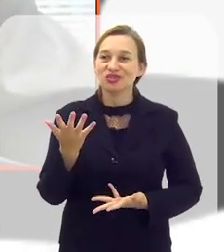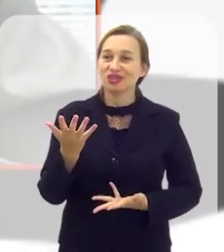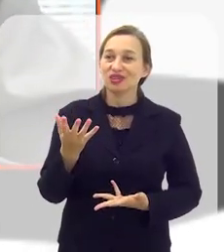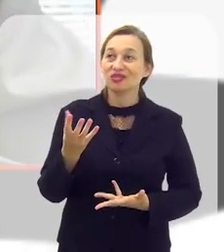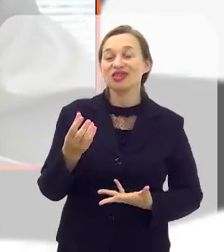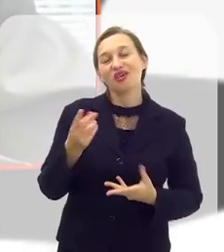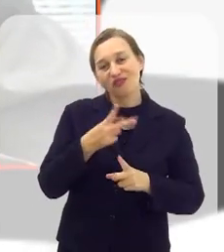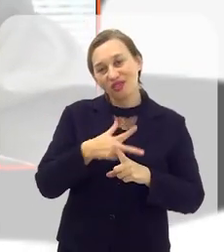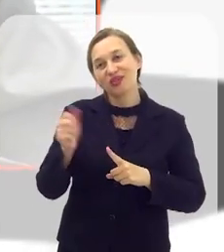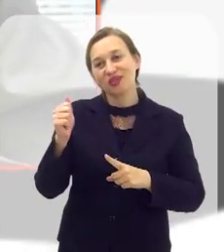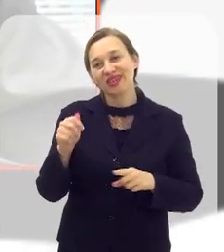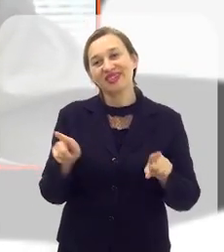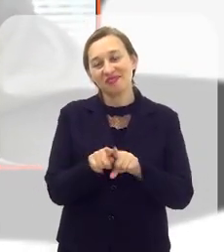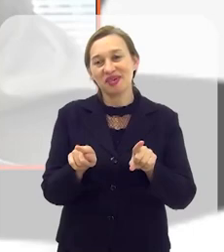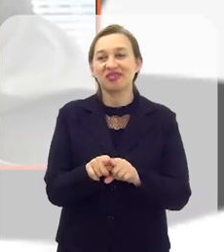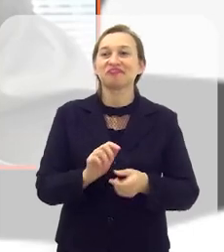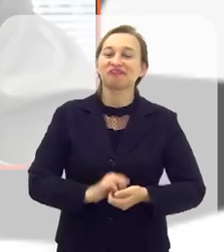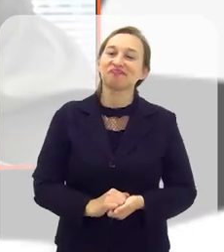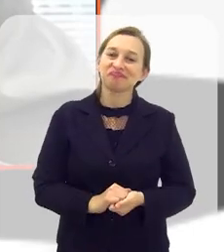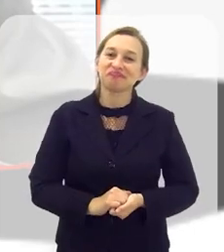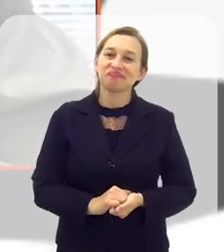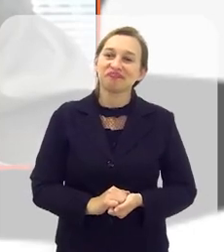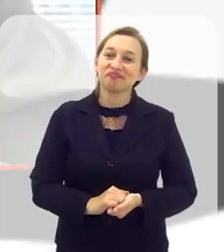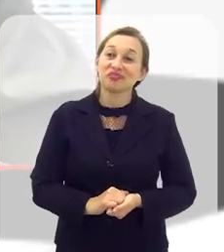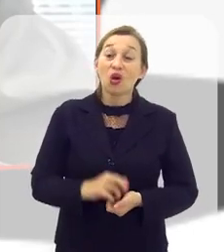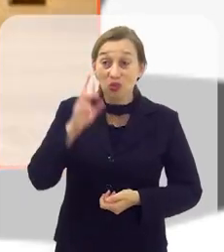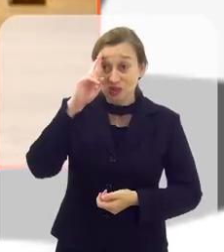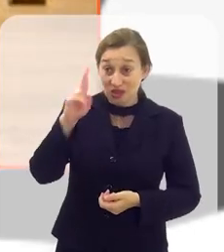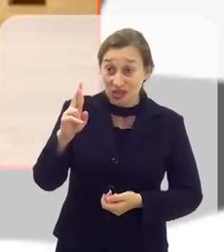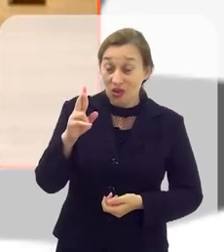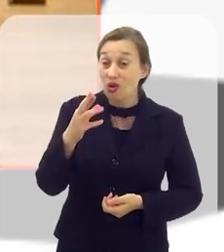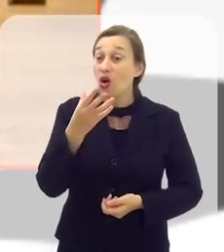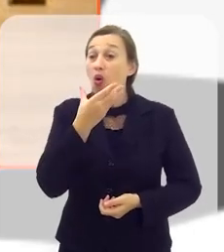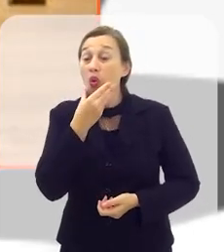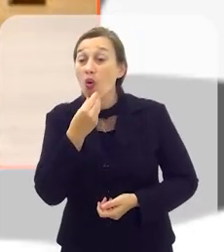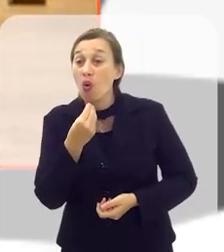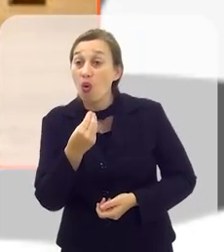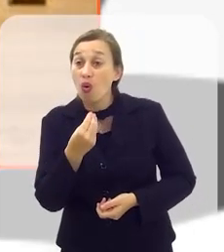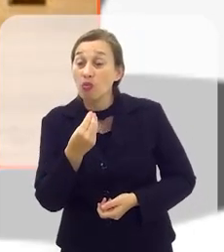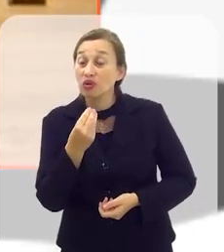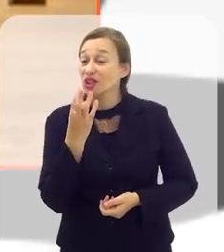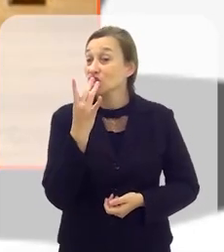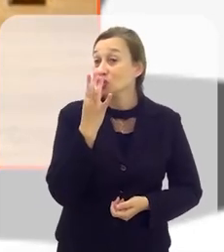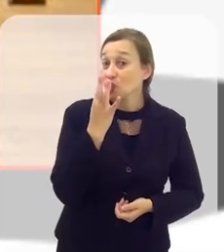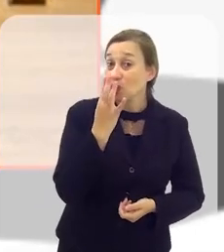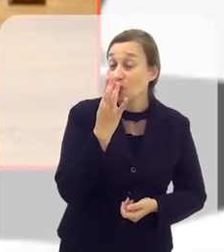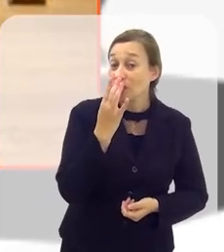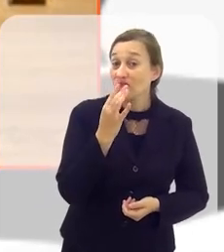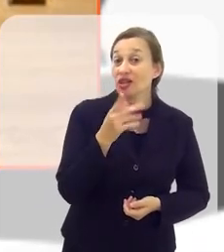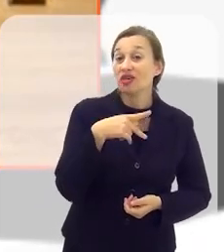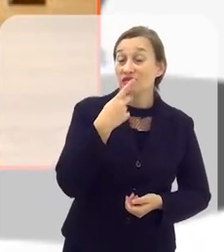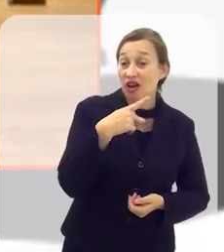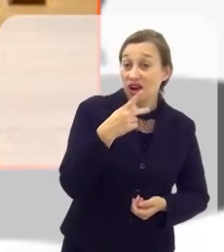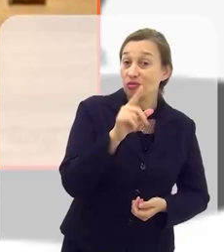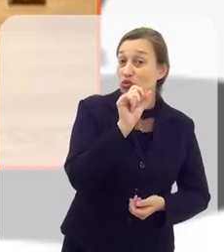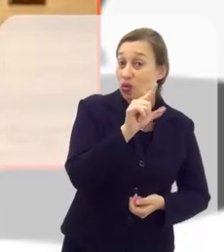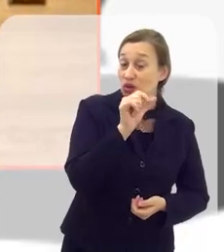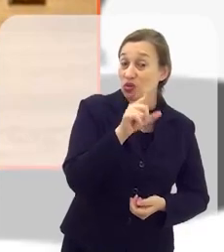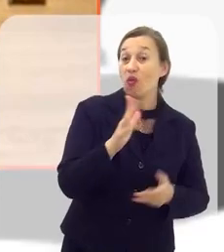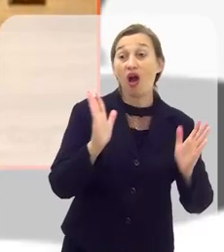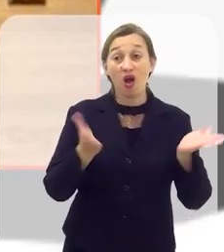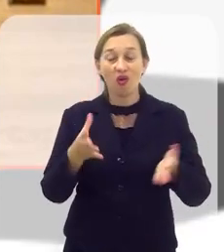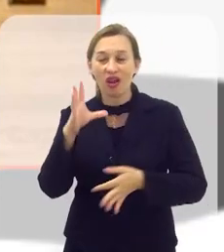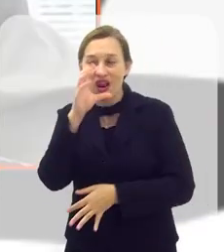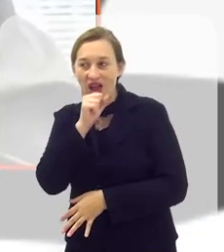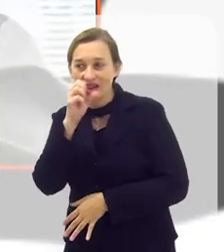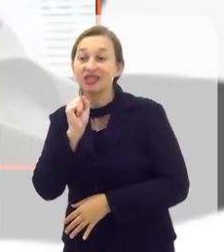acho que vai ser uma vitória também. E o senhor é um homem das cores, né? Nós já falamos do azul, vamos falar do laranja agora? É,